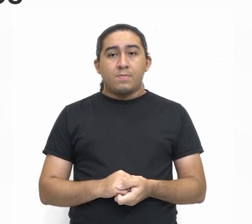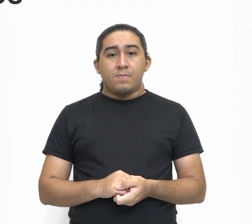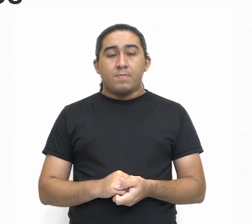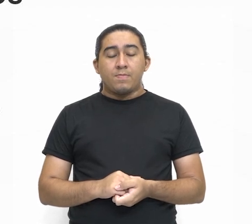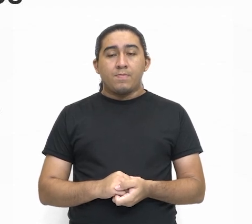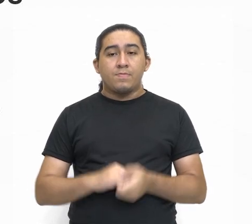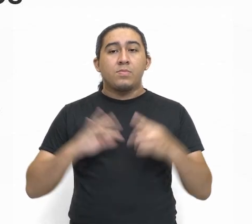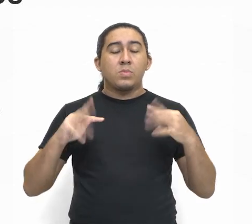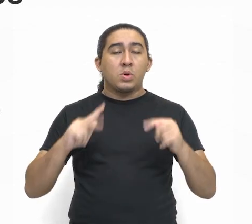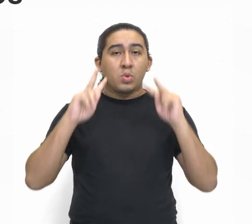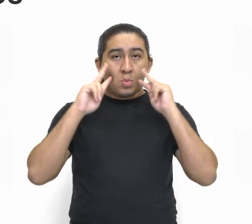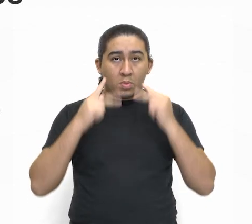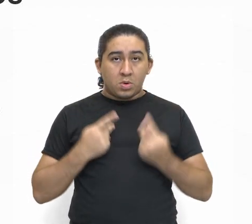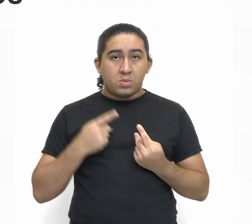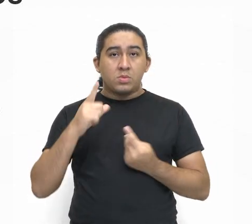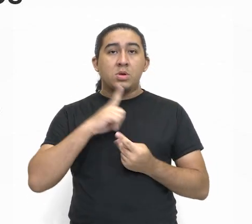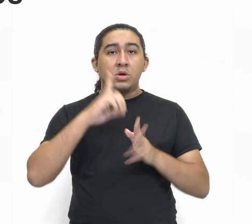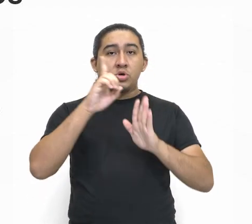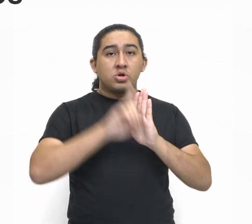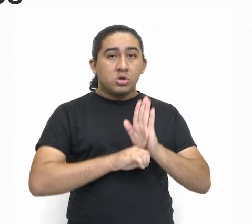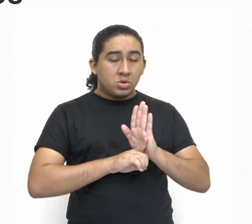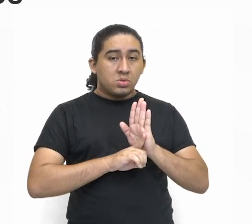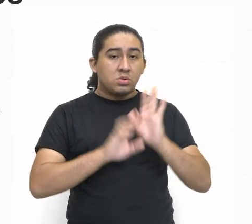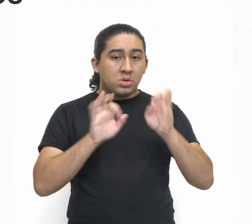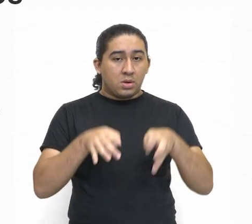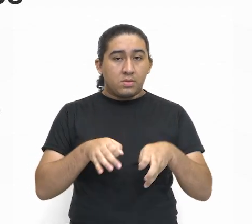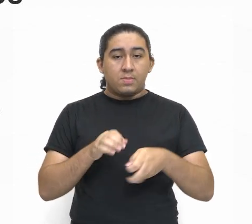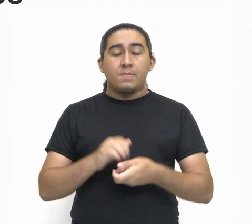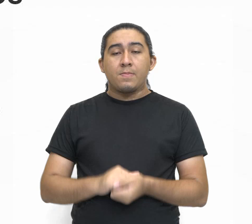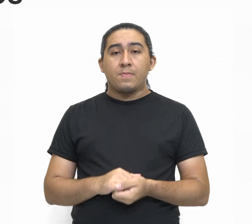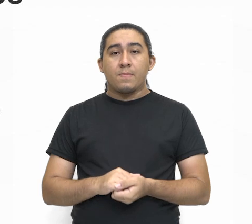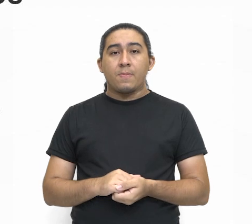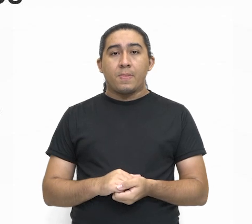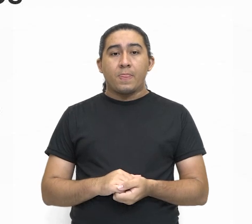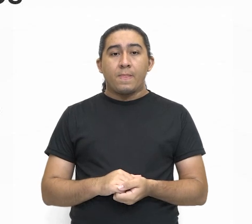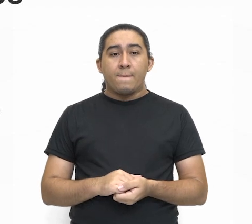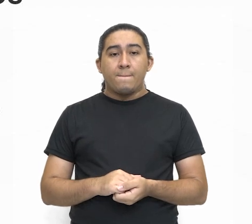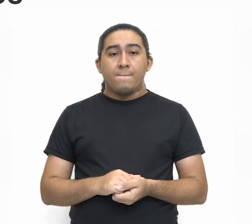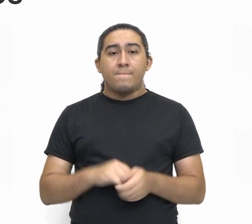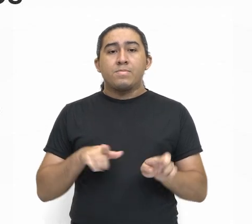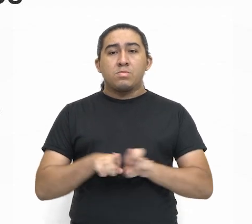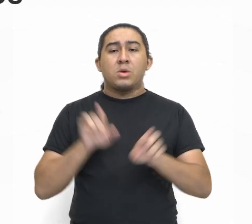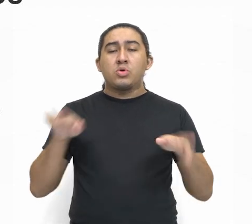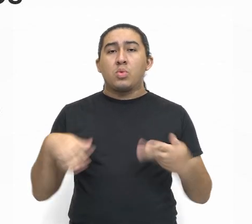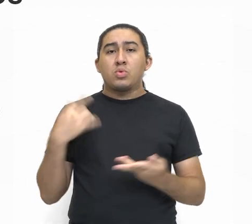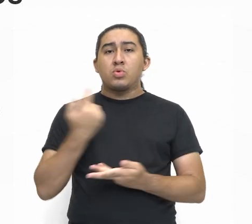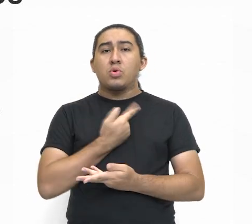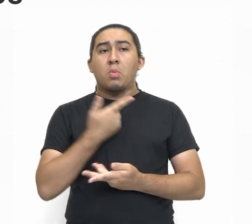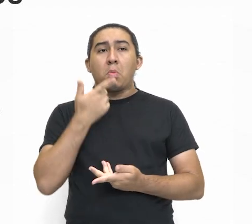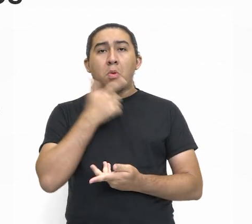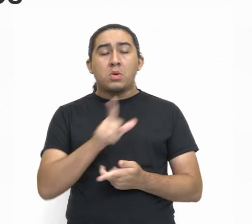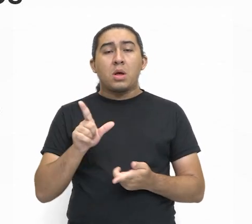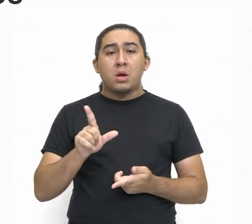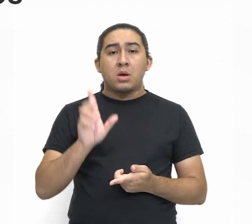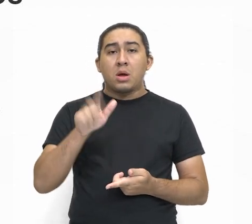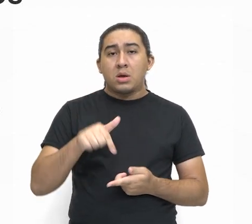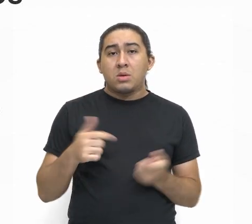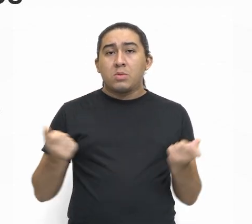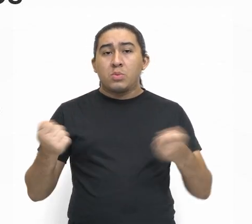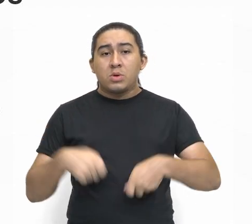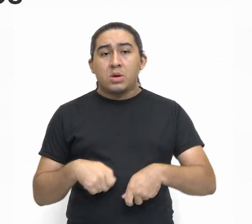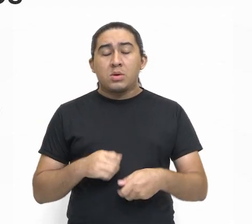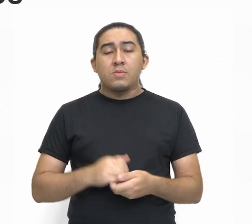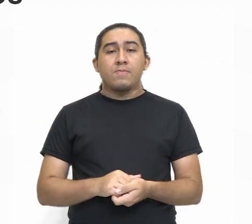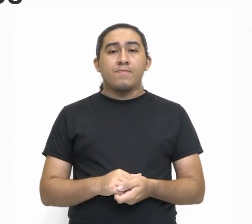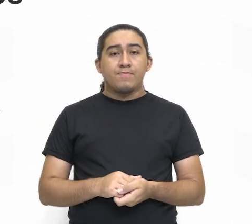todo ser humano tem esses direitos civis. Quando é que nós adquirimos o direito civil? O que garante,